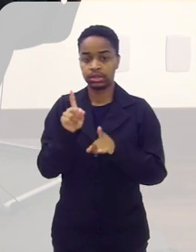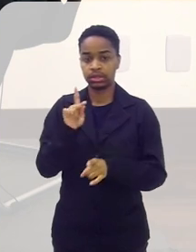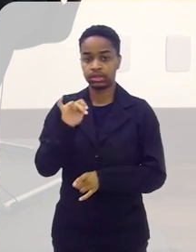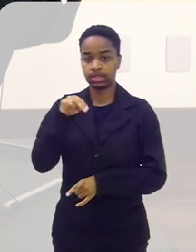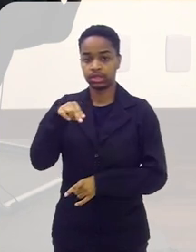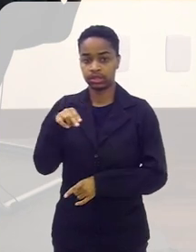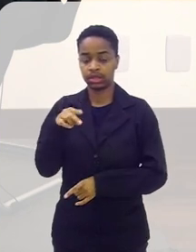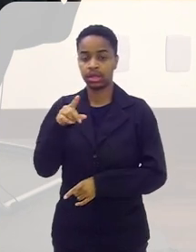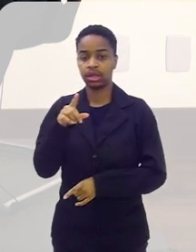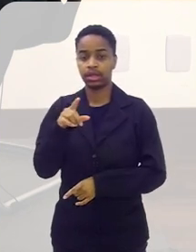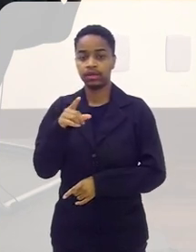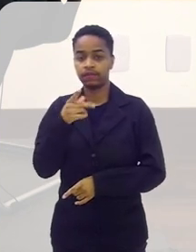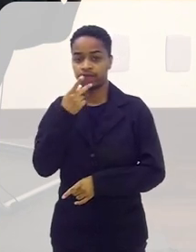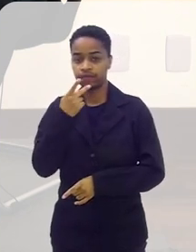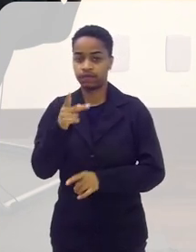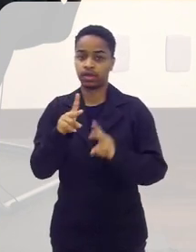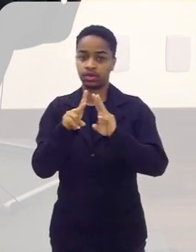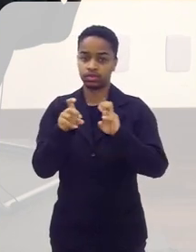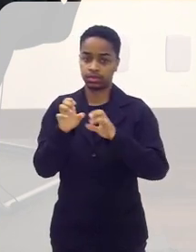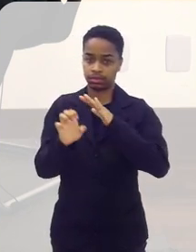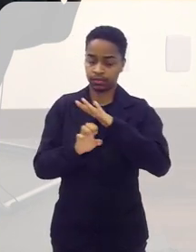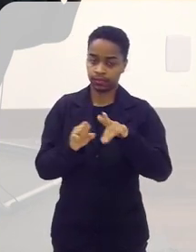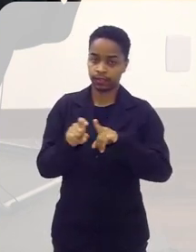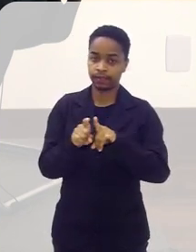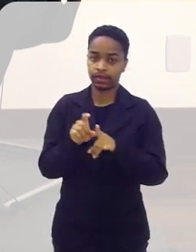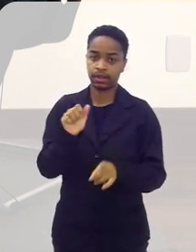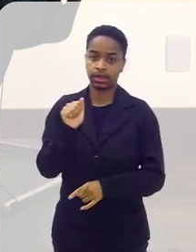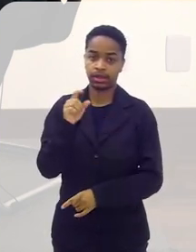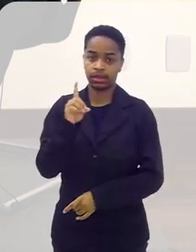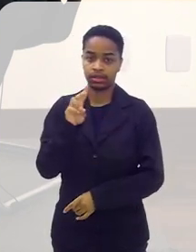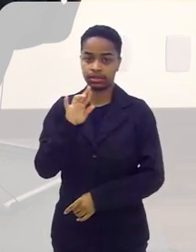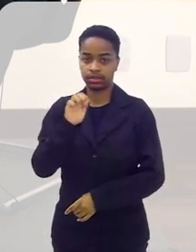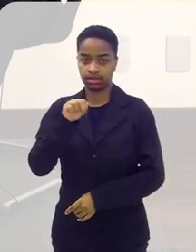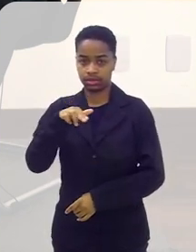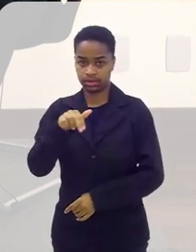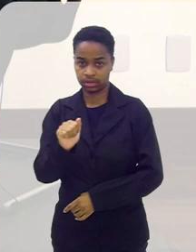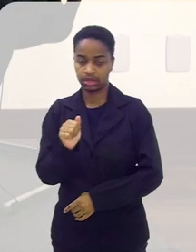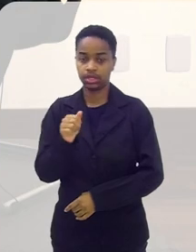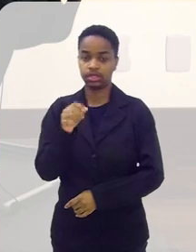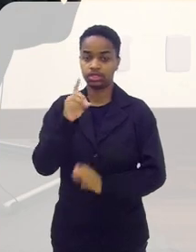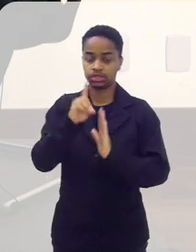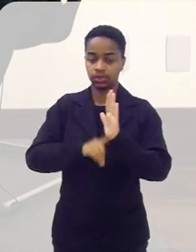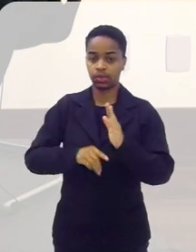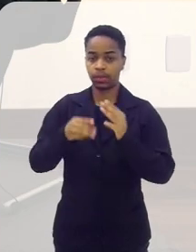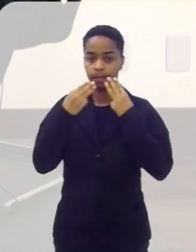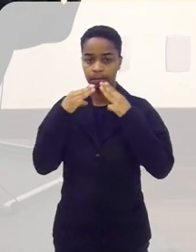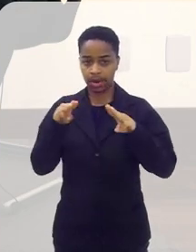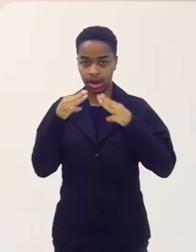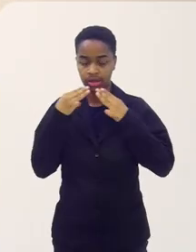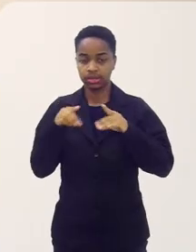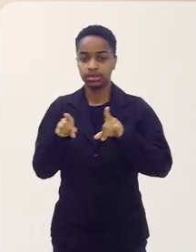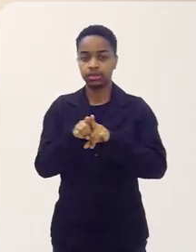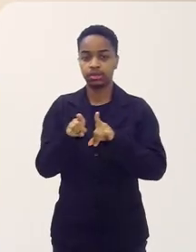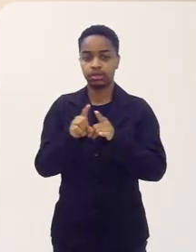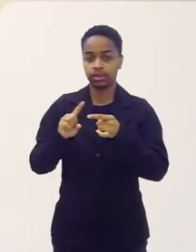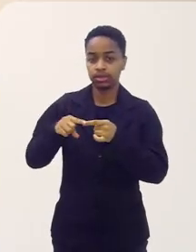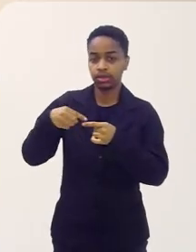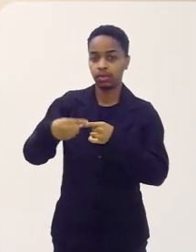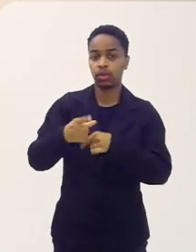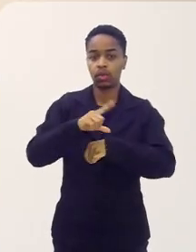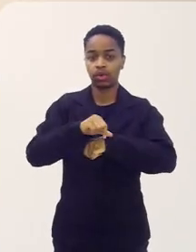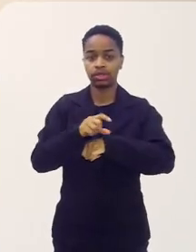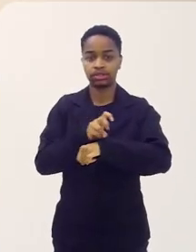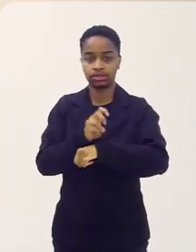Kaj, do CEO da Double Dash Studios, Adriana Xochan, diretora de marketing da Cocu, e logo